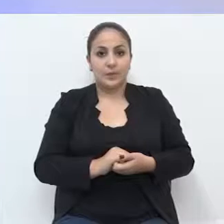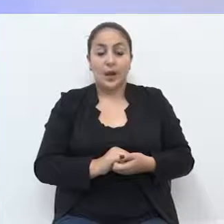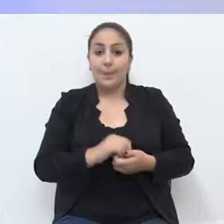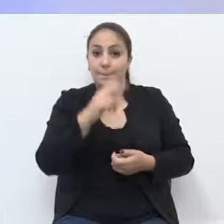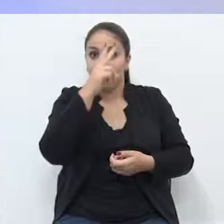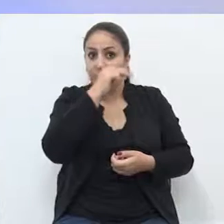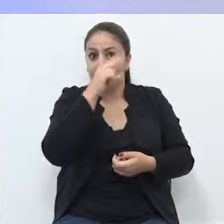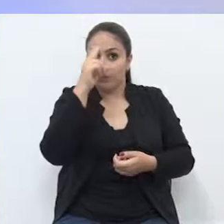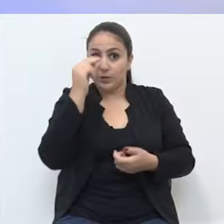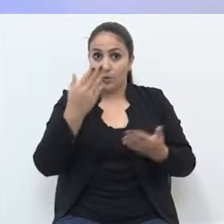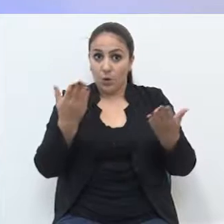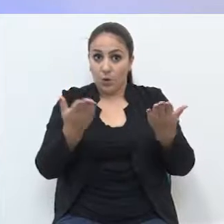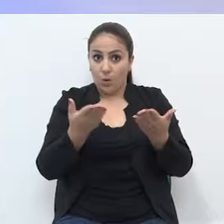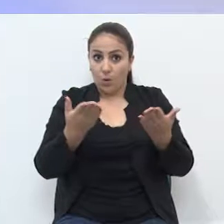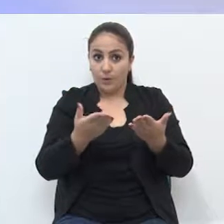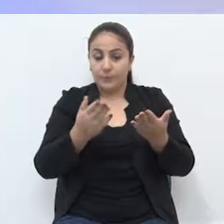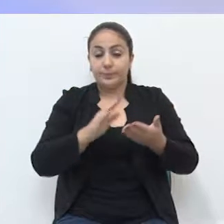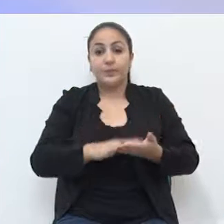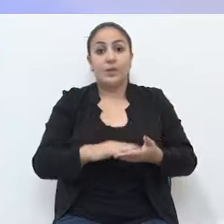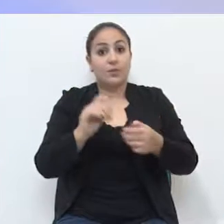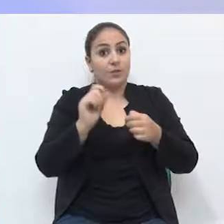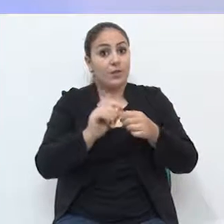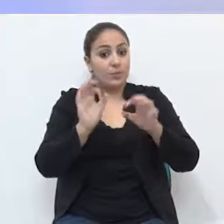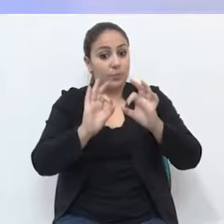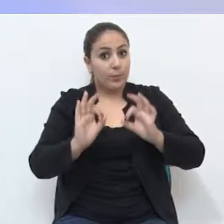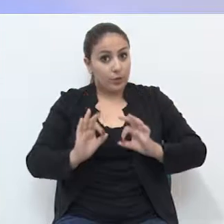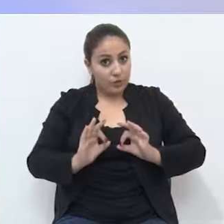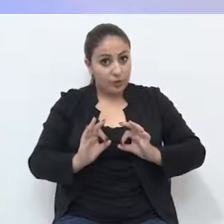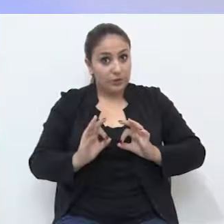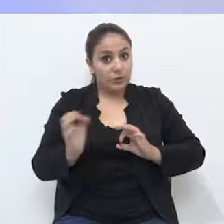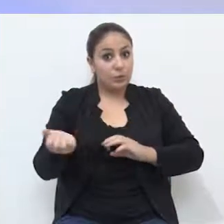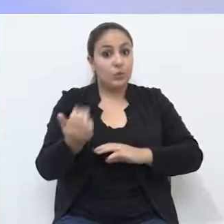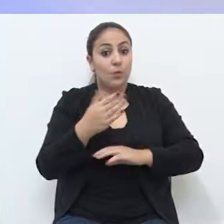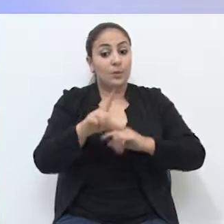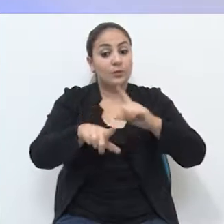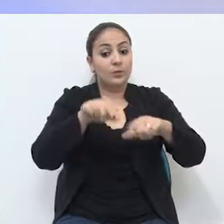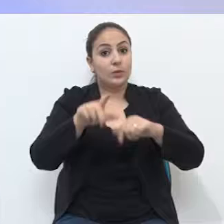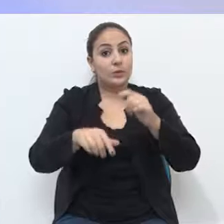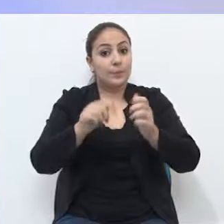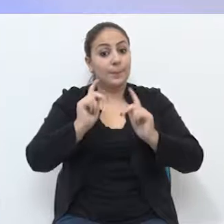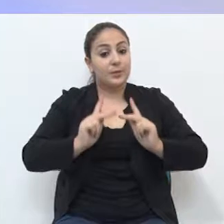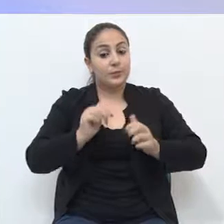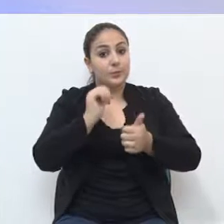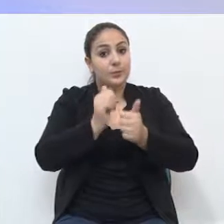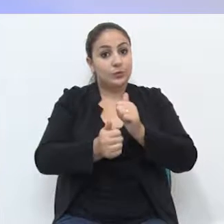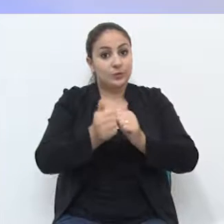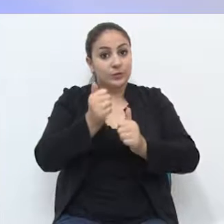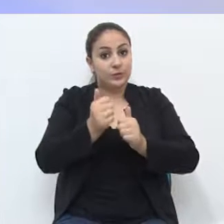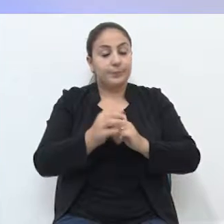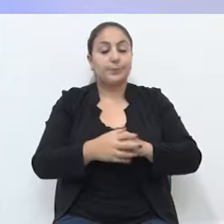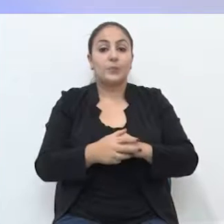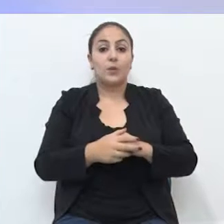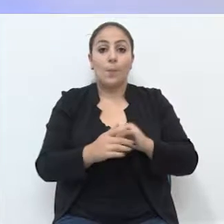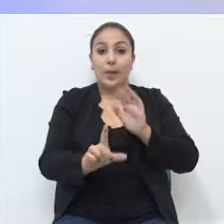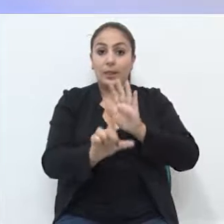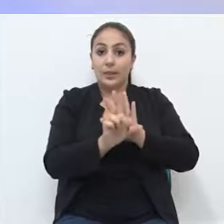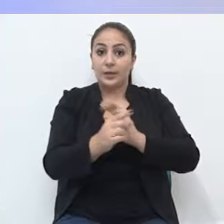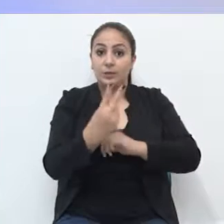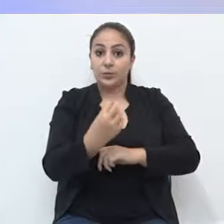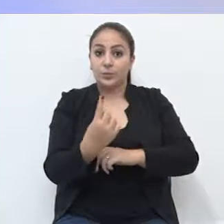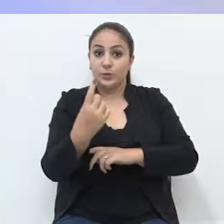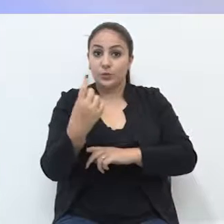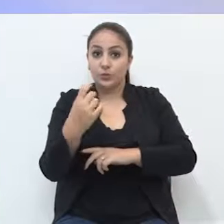A Prefeitura acaba de lançar um projeto inédito para a seleção de esportistas. Uma lei de